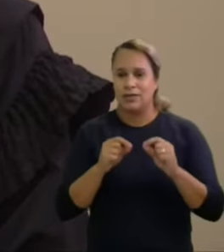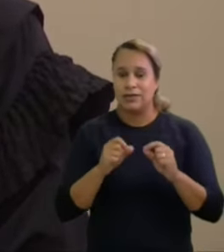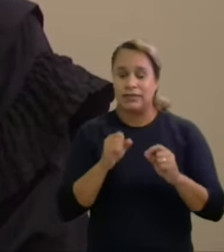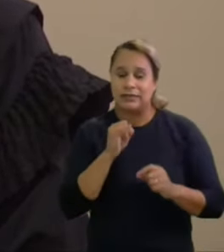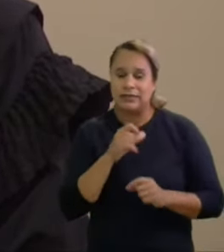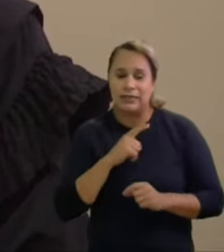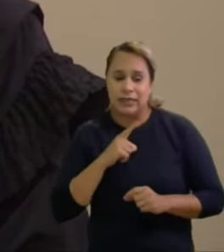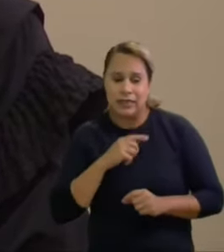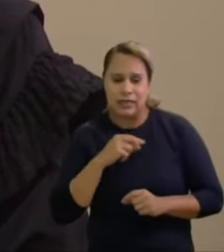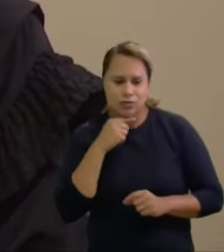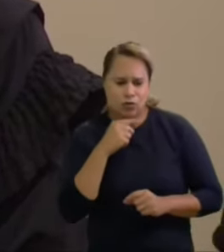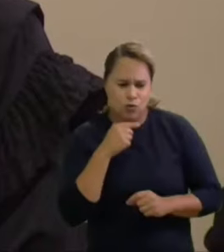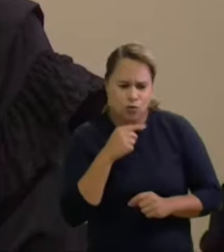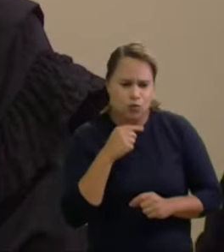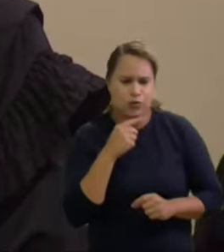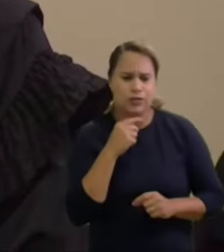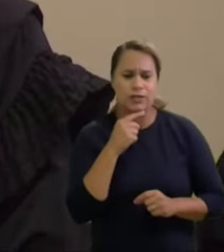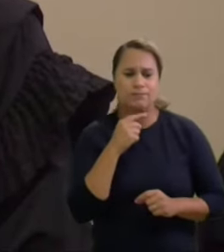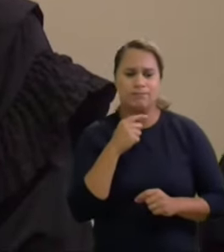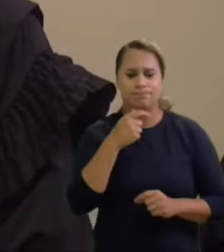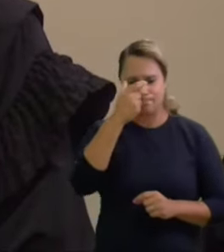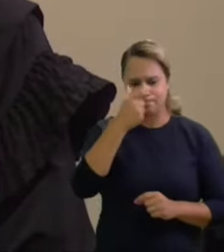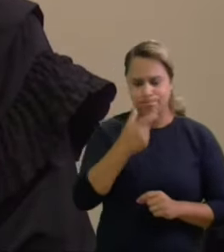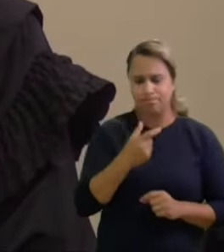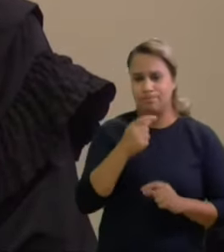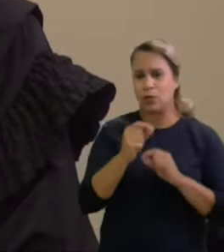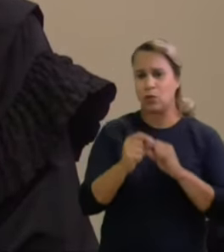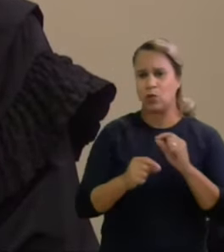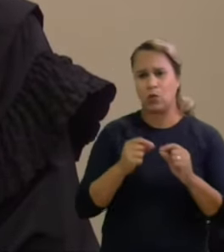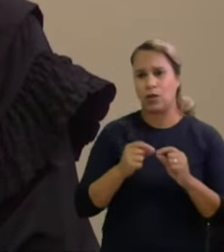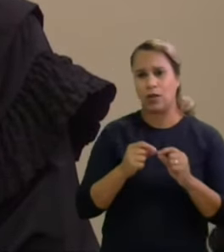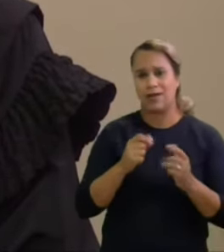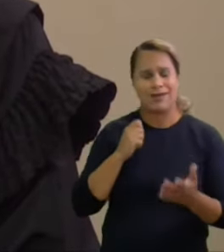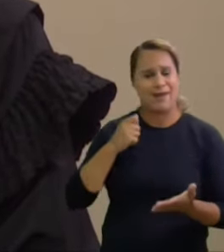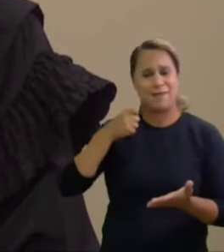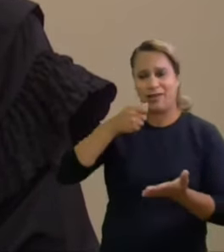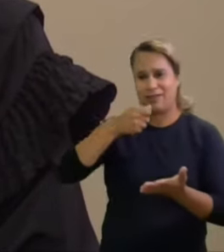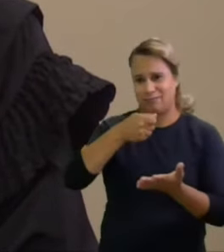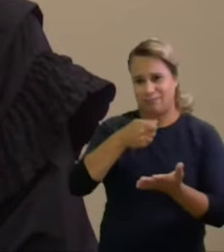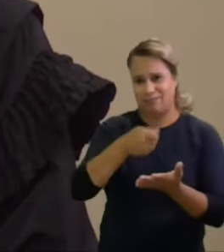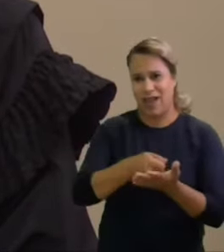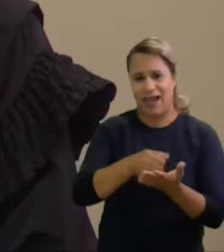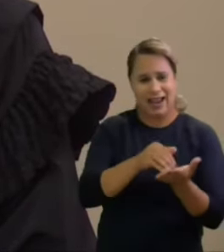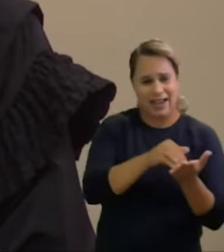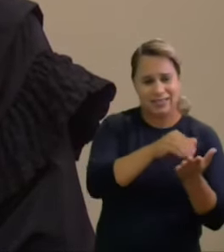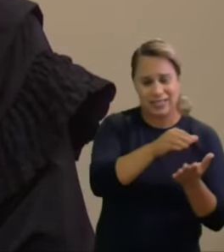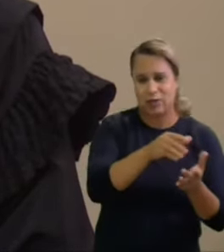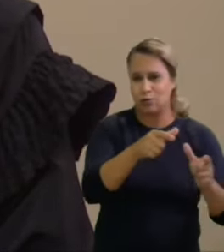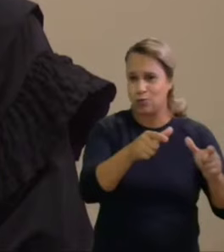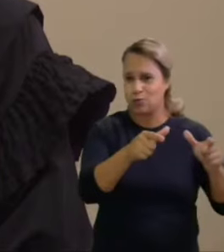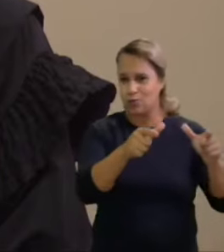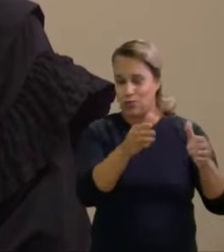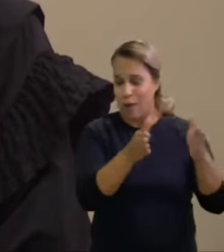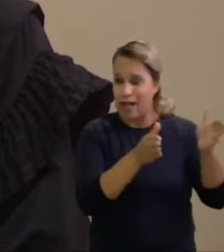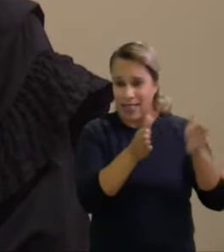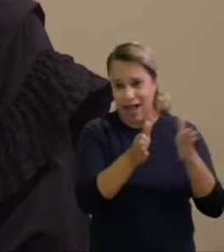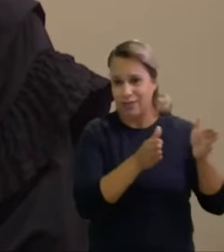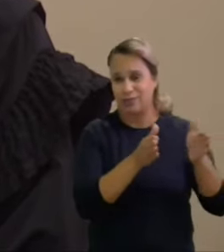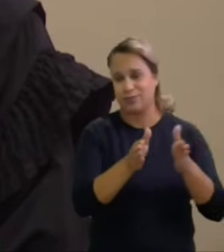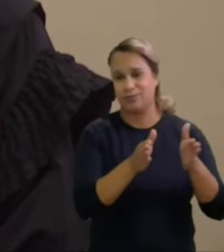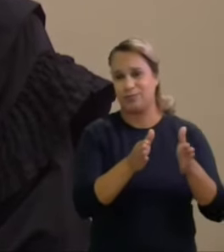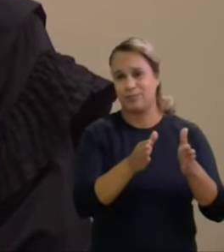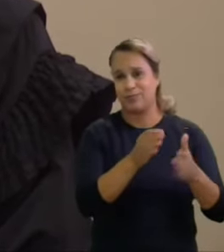configuração do ilícito não há que ser aplicada a cassação de mandato eletivo mas sim deve ser referendada